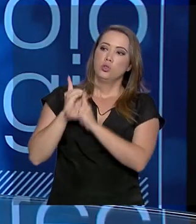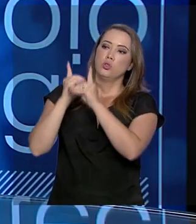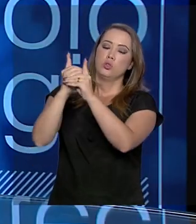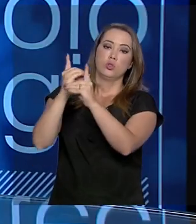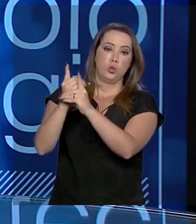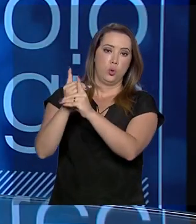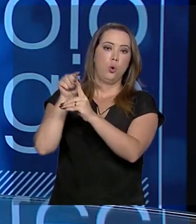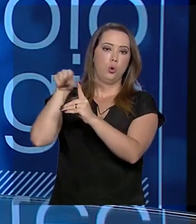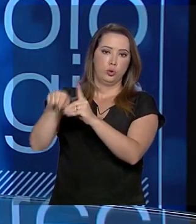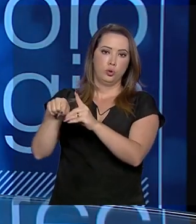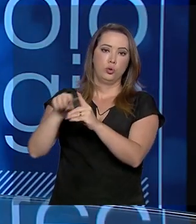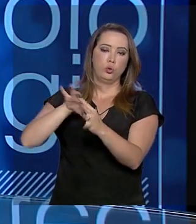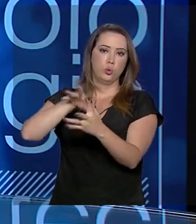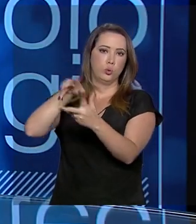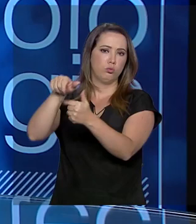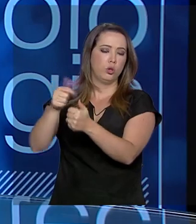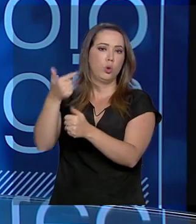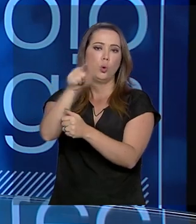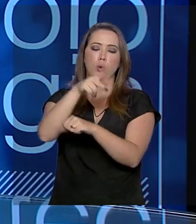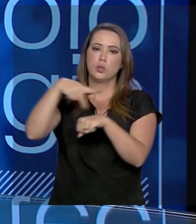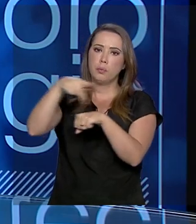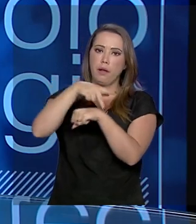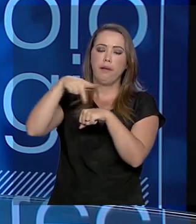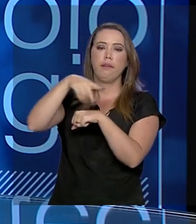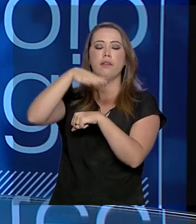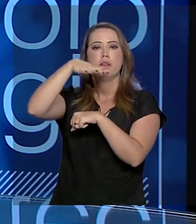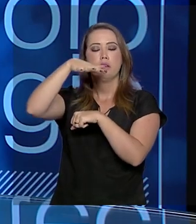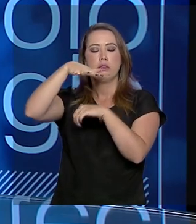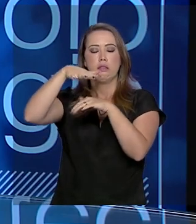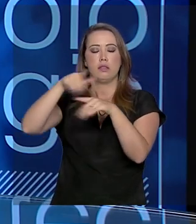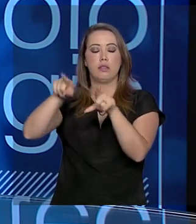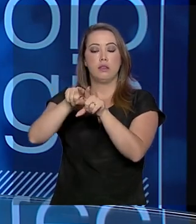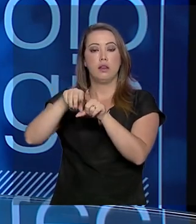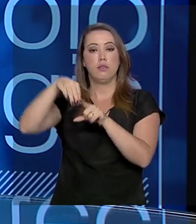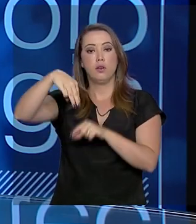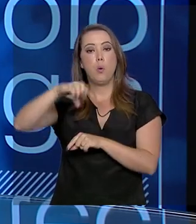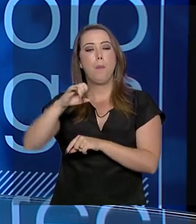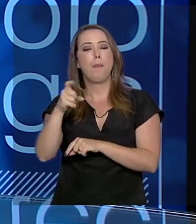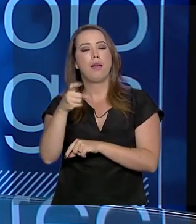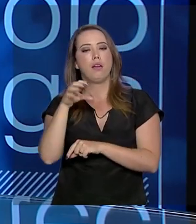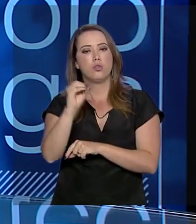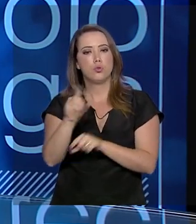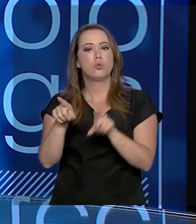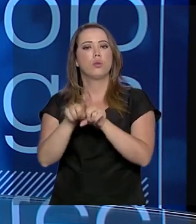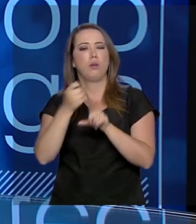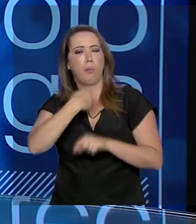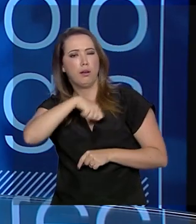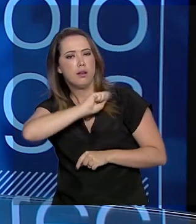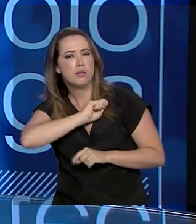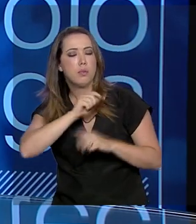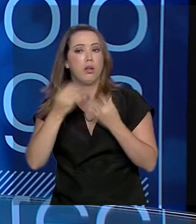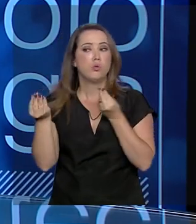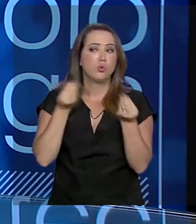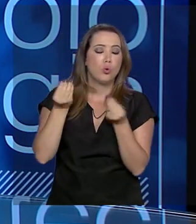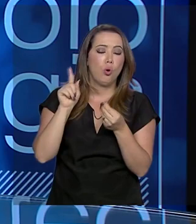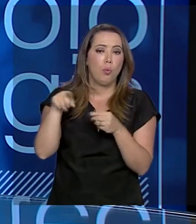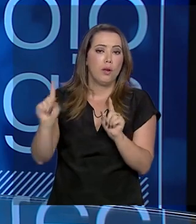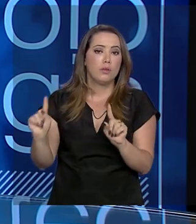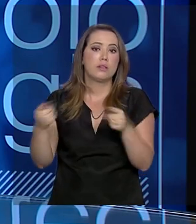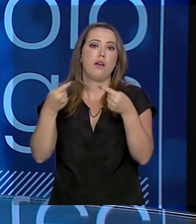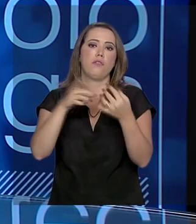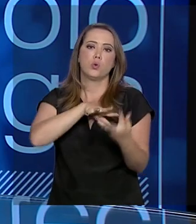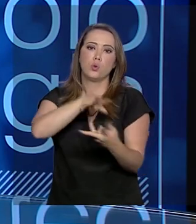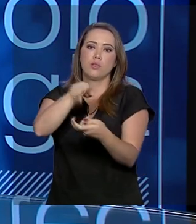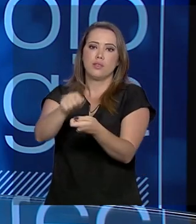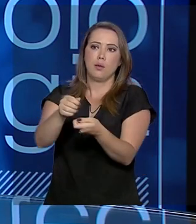o encontro da FAO no México e na Espanha, sobre os desafios da sustentabilidade versus